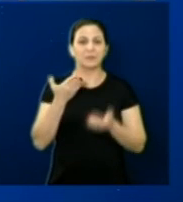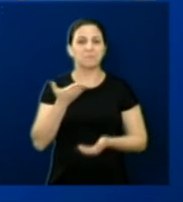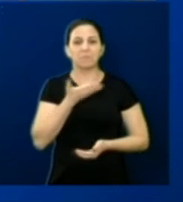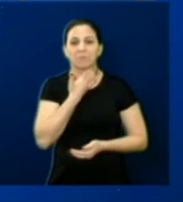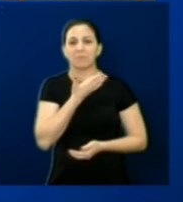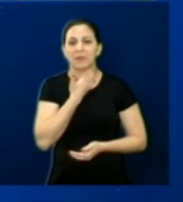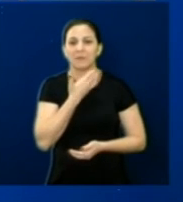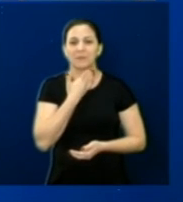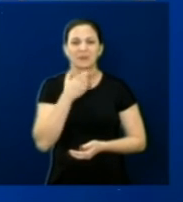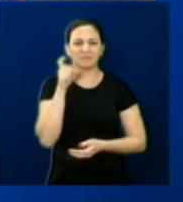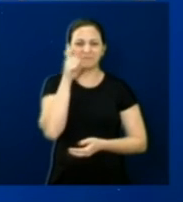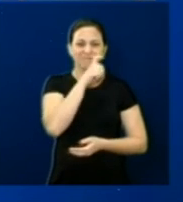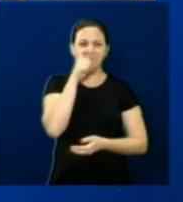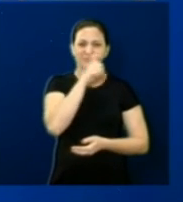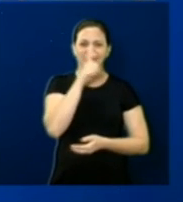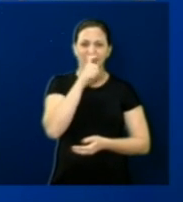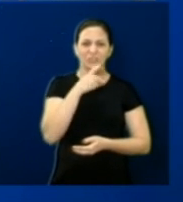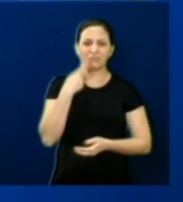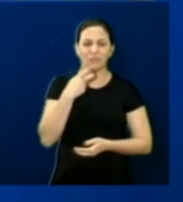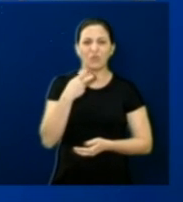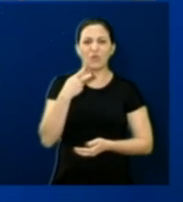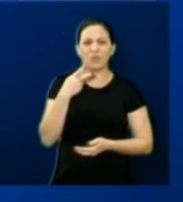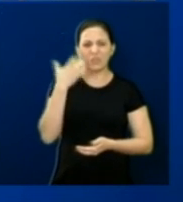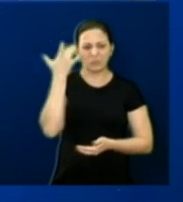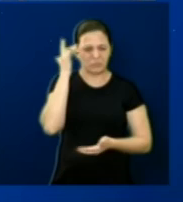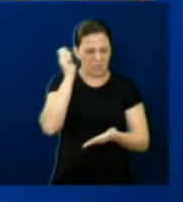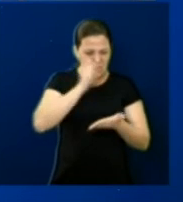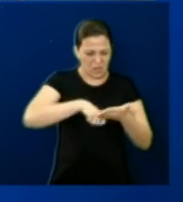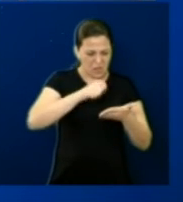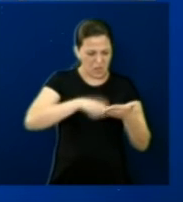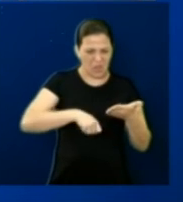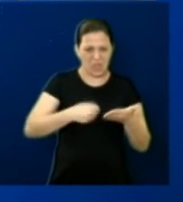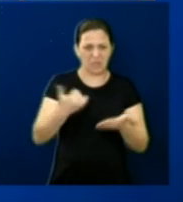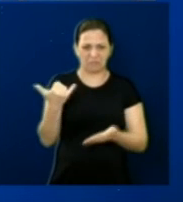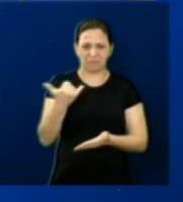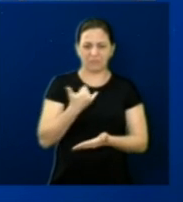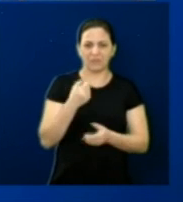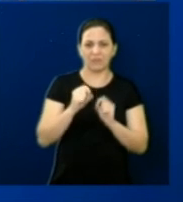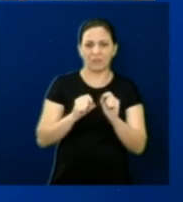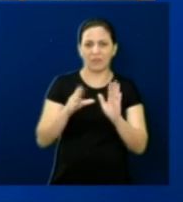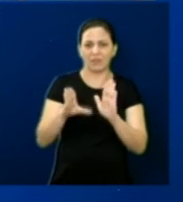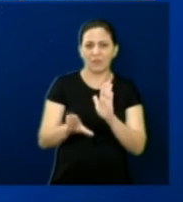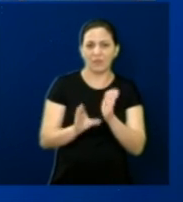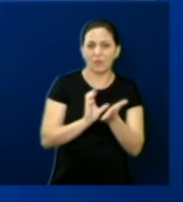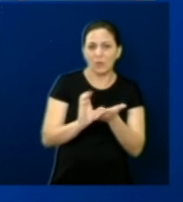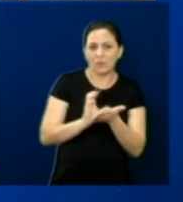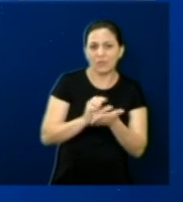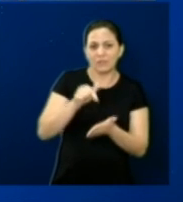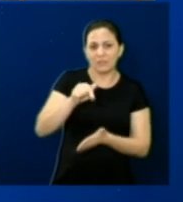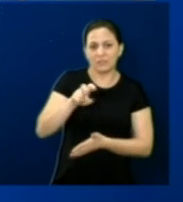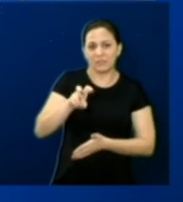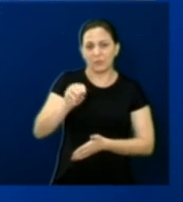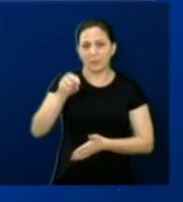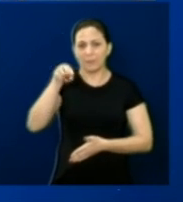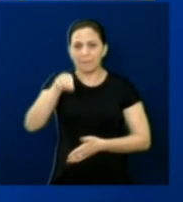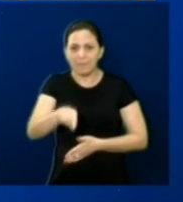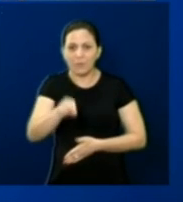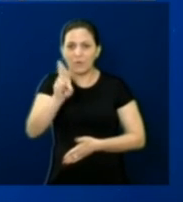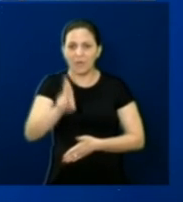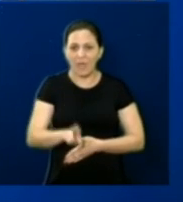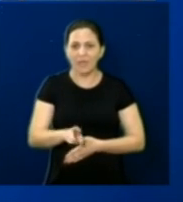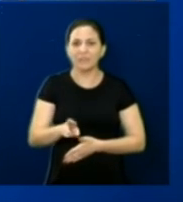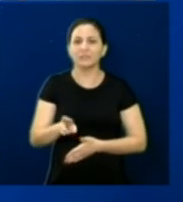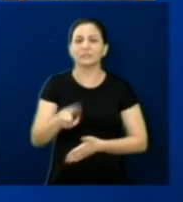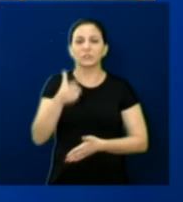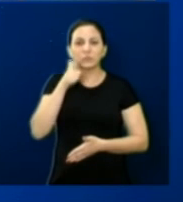engana a trouxa, e hoje me chamou até de analfabeto, sobre a emenda de 750 mil reais que trouxemos para a Santa Casa e outras que